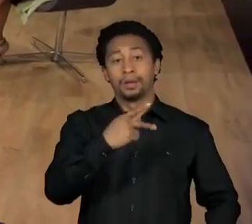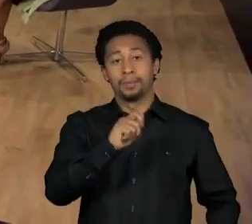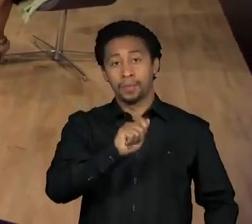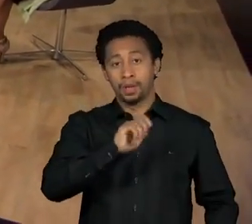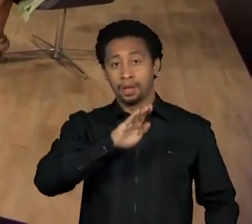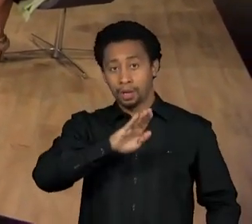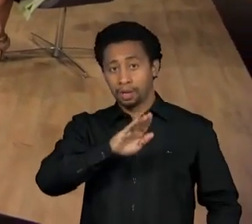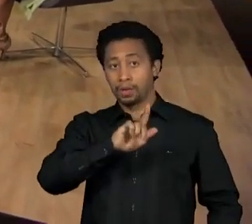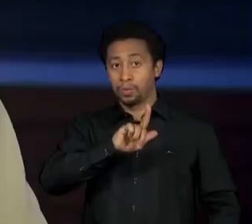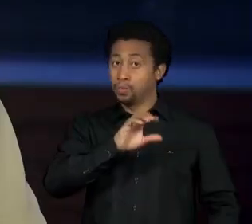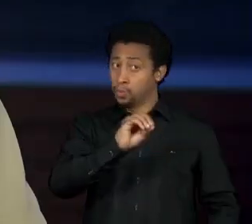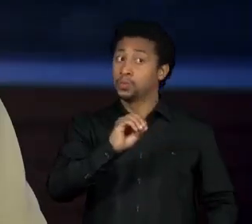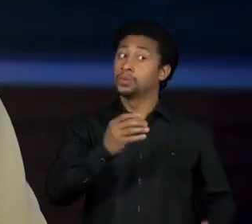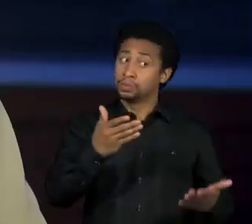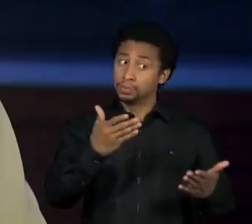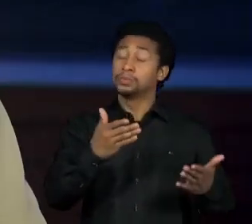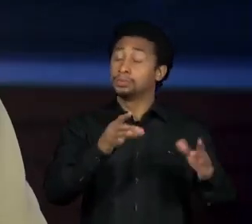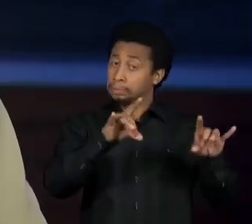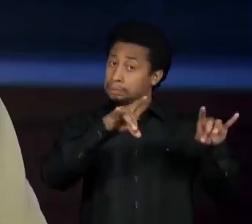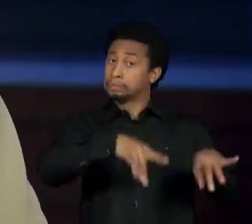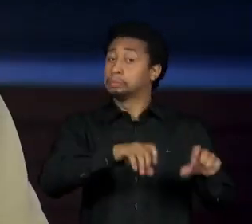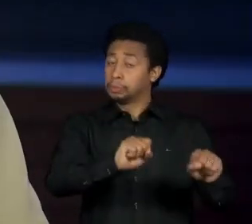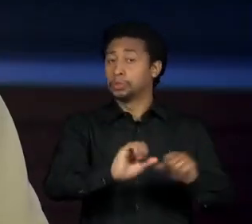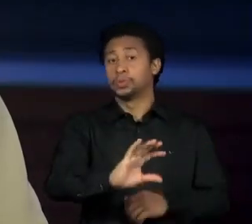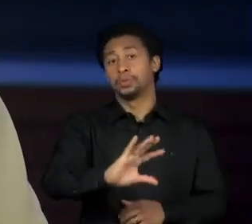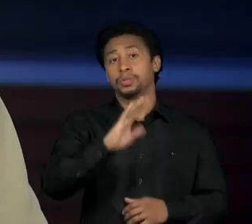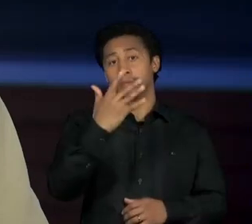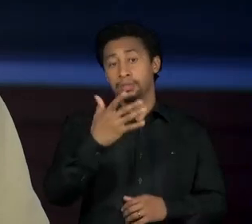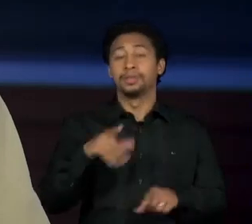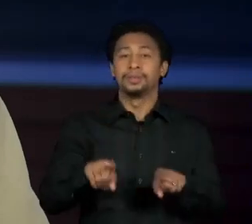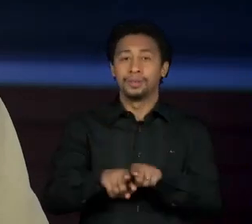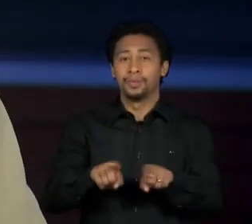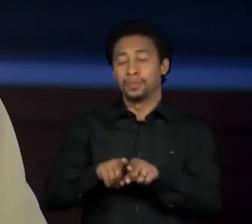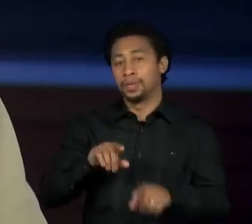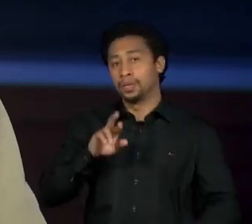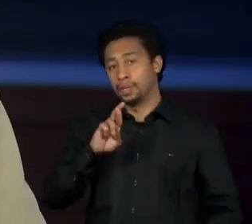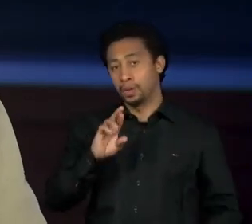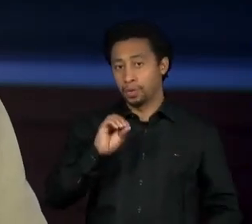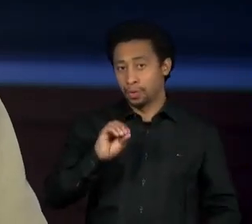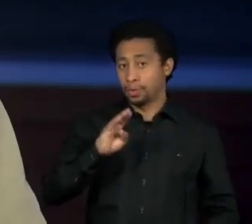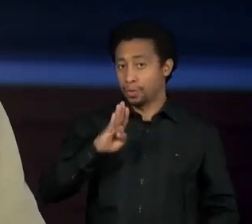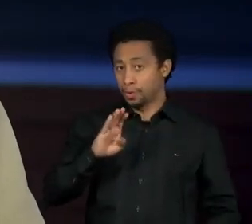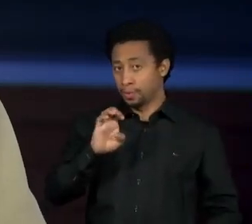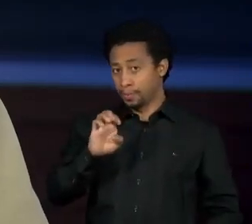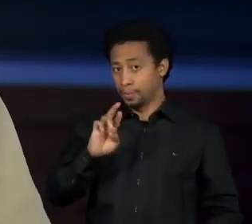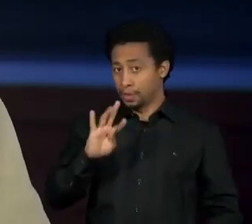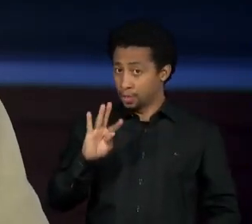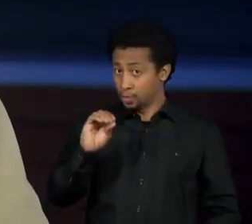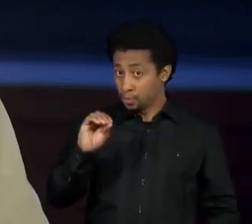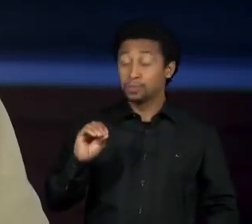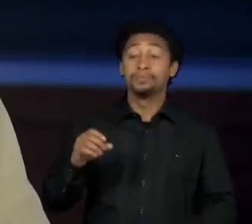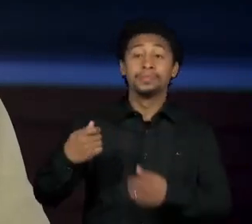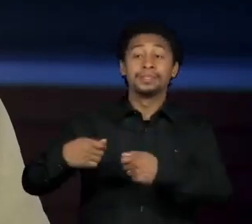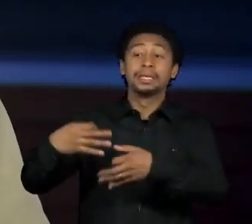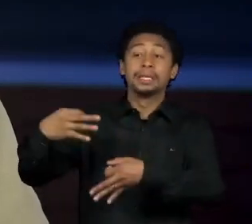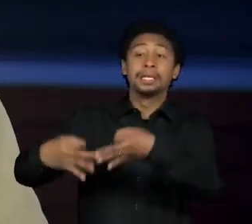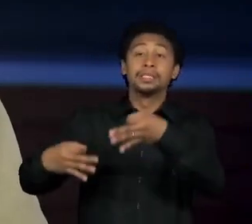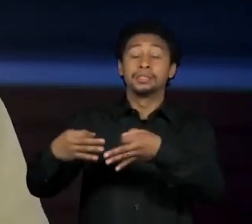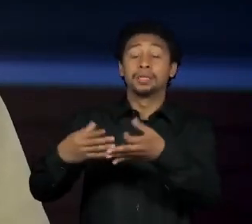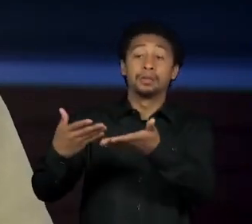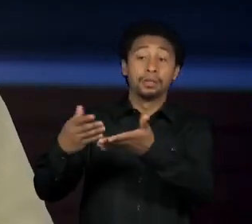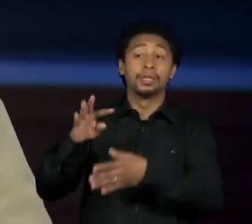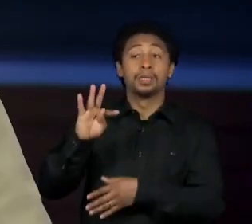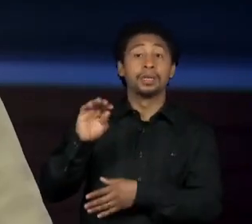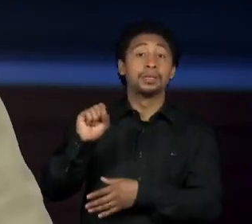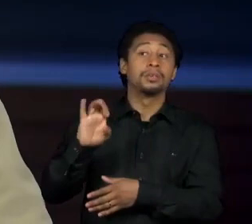Roberto Jefferson ainda vai ser objeto de análise do TSE, porque tem uma dúvida se ele pode ser candidato ou não.